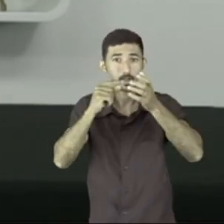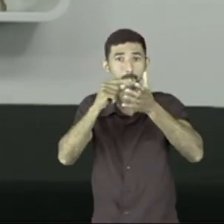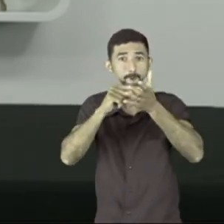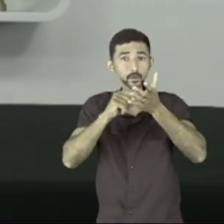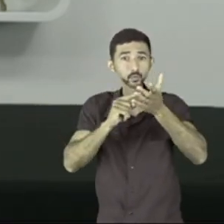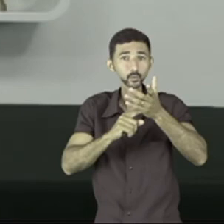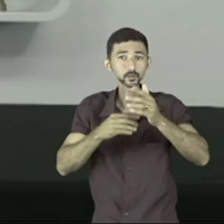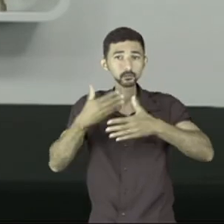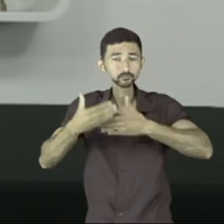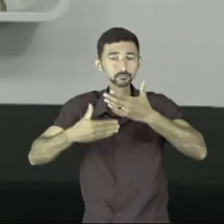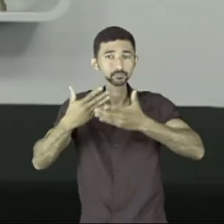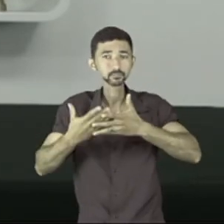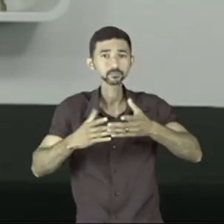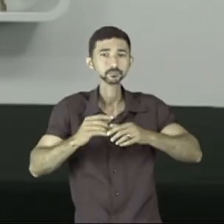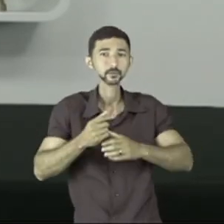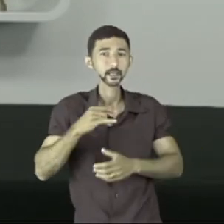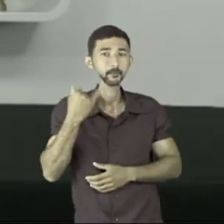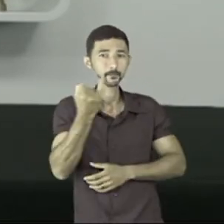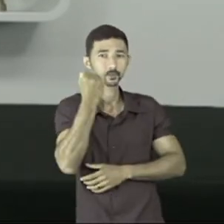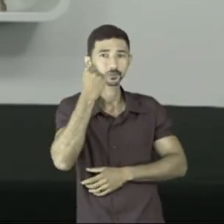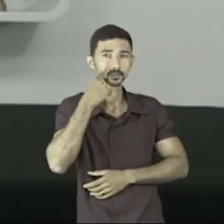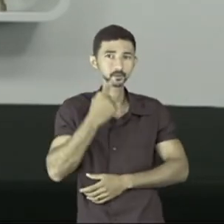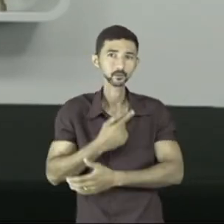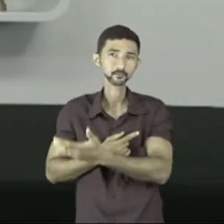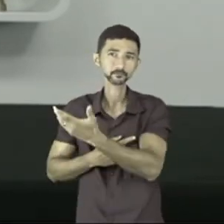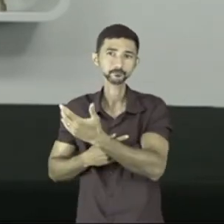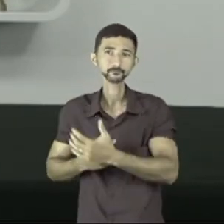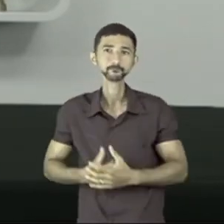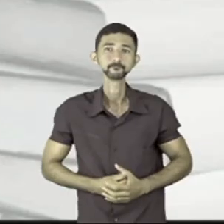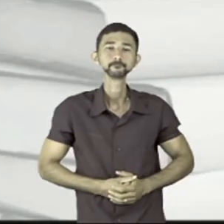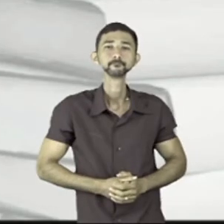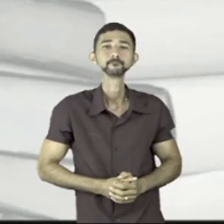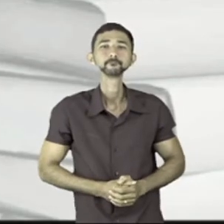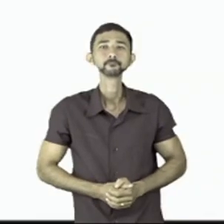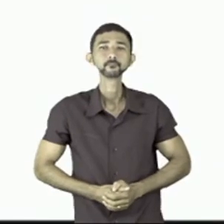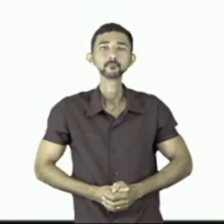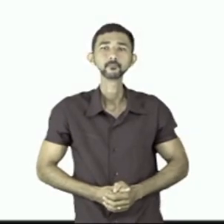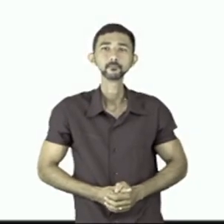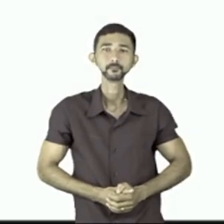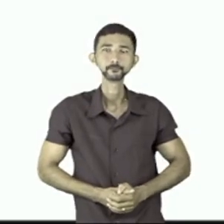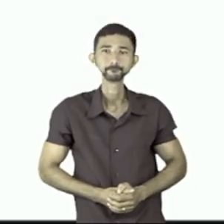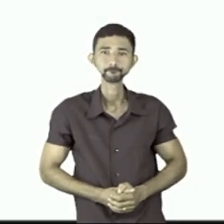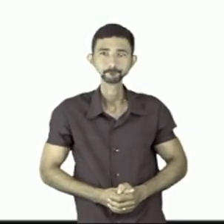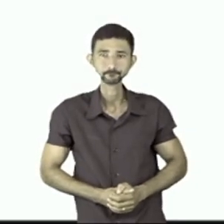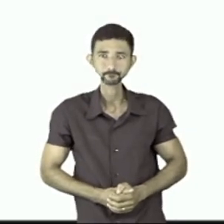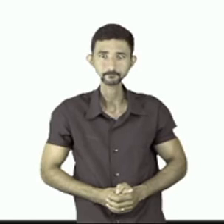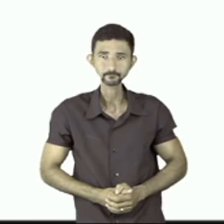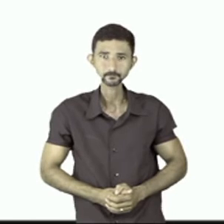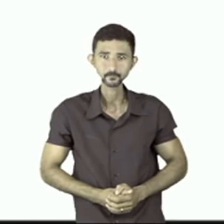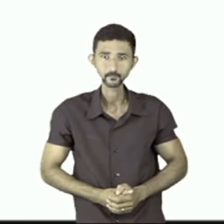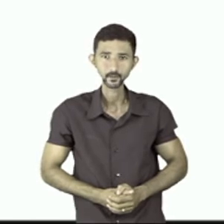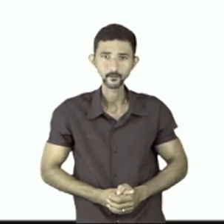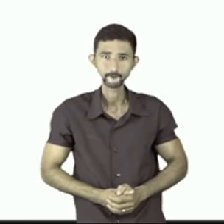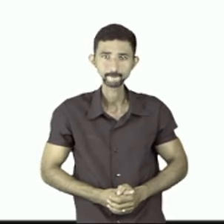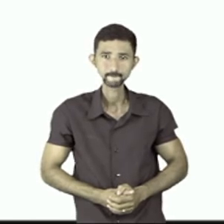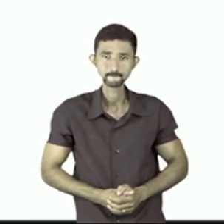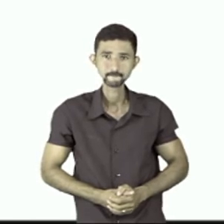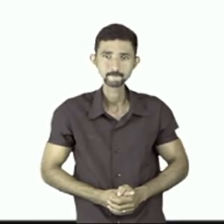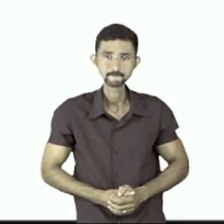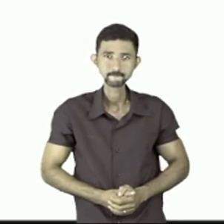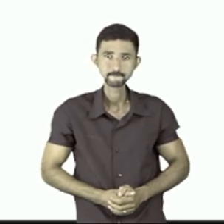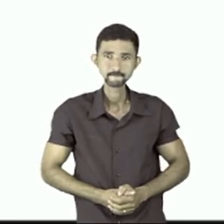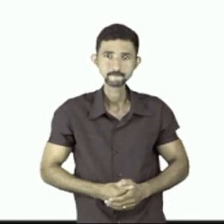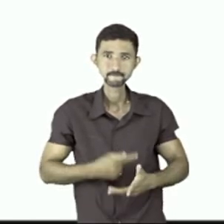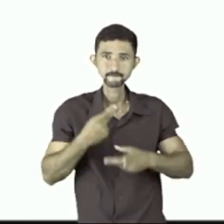pontuação vai ser muito importante. Dá uma olhadinha aí na sua tela na cartinha do leitor. Olha só,